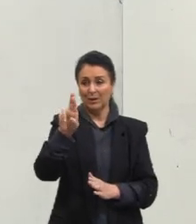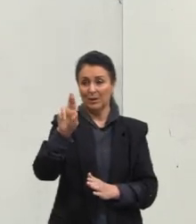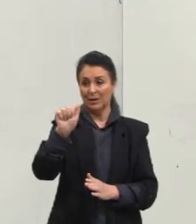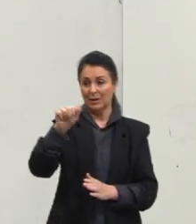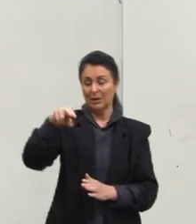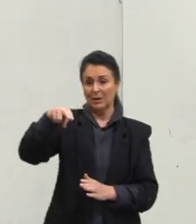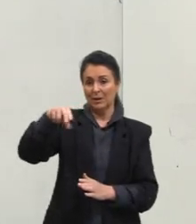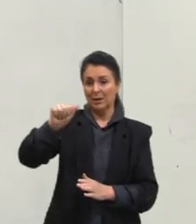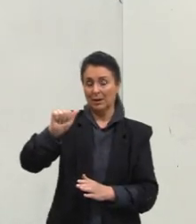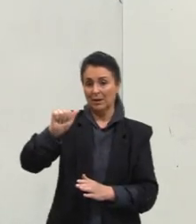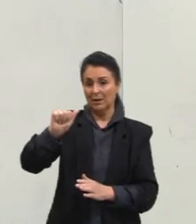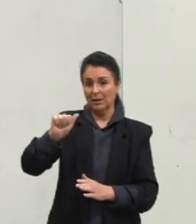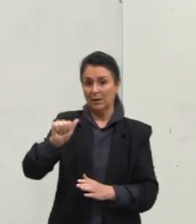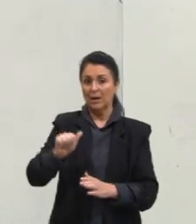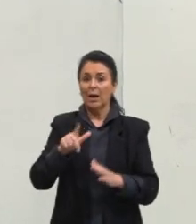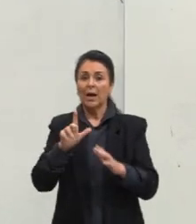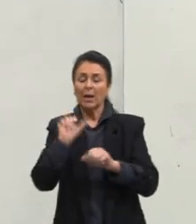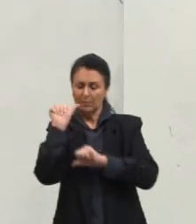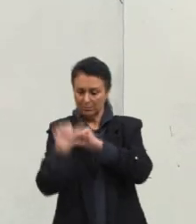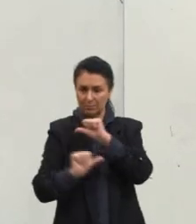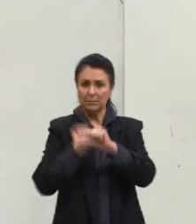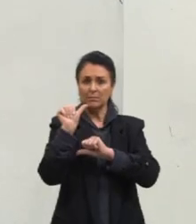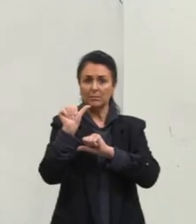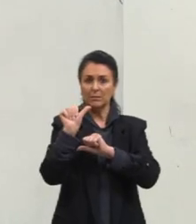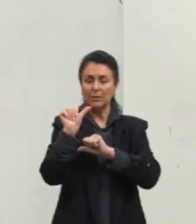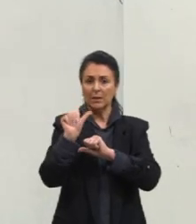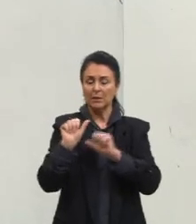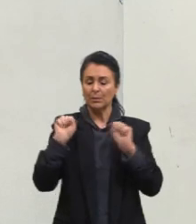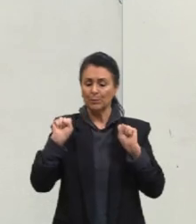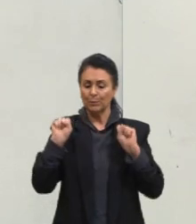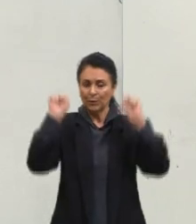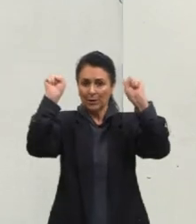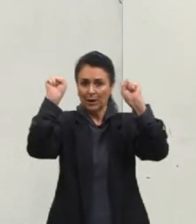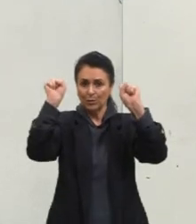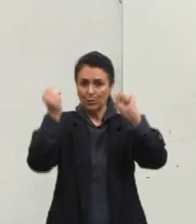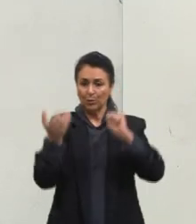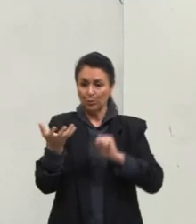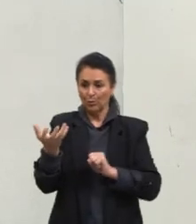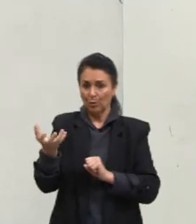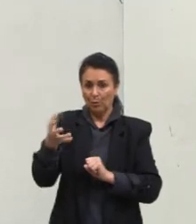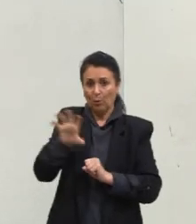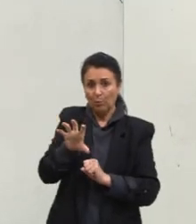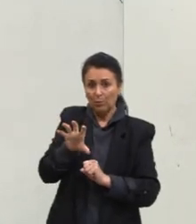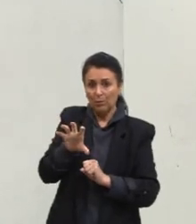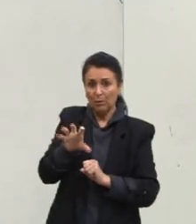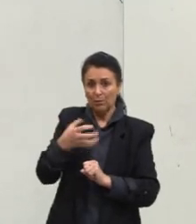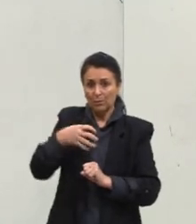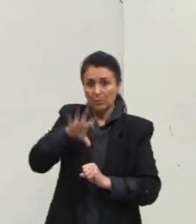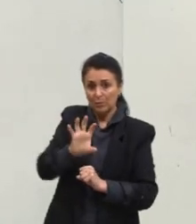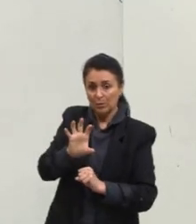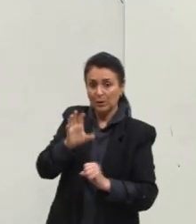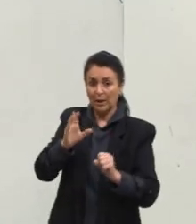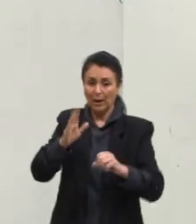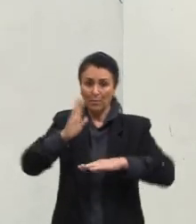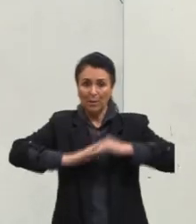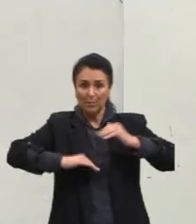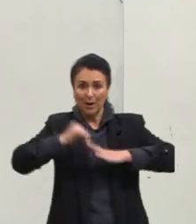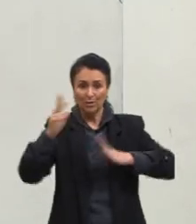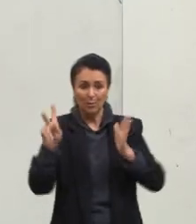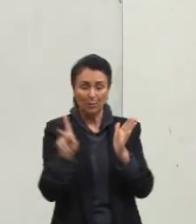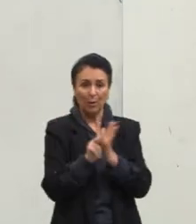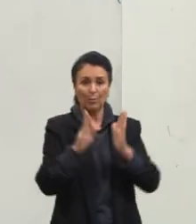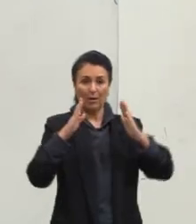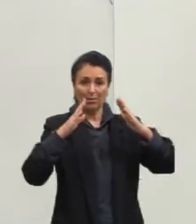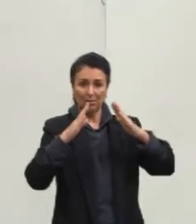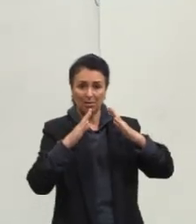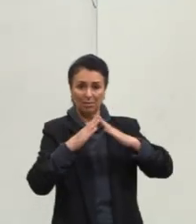ela surge dessa reforma, desse protesto do Lutero contra práticas da Igreja Católica, que ele considerava